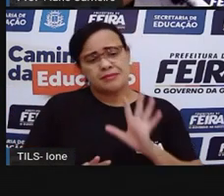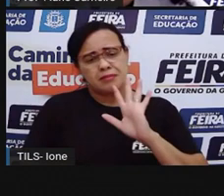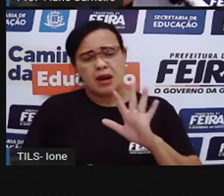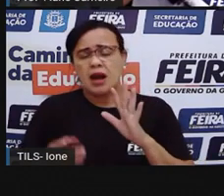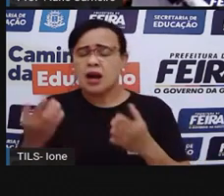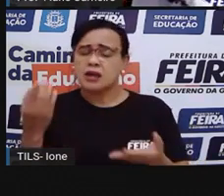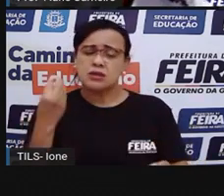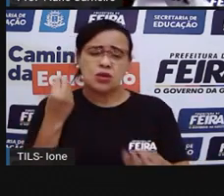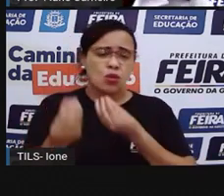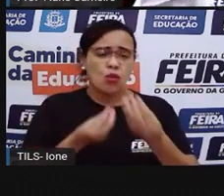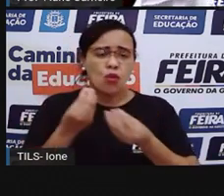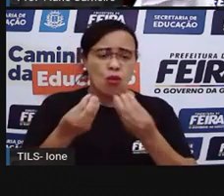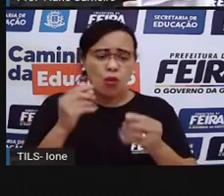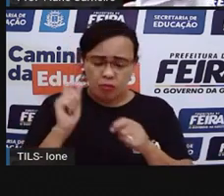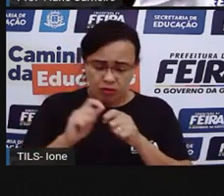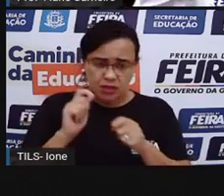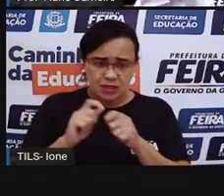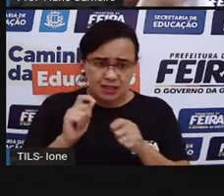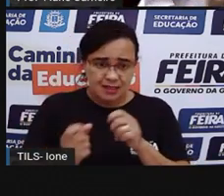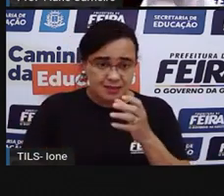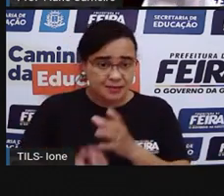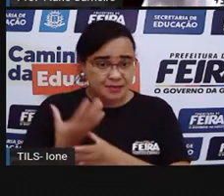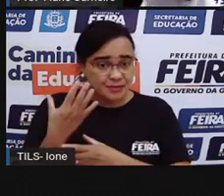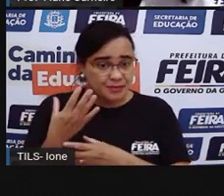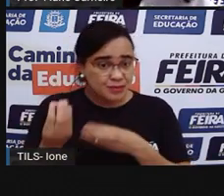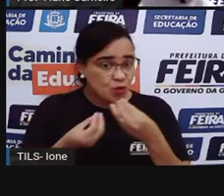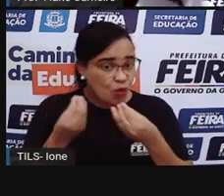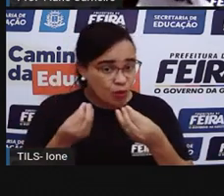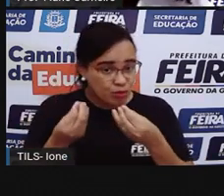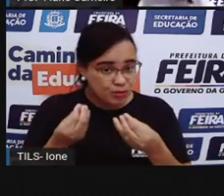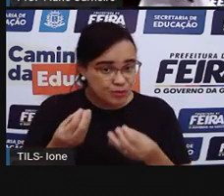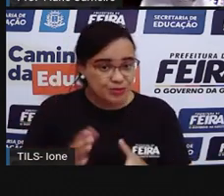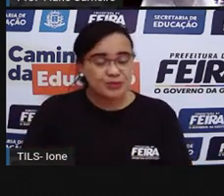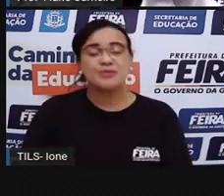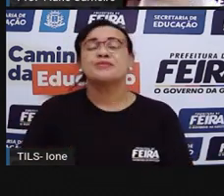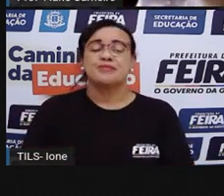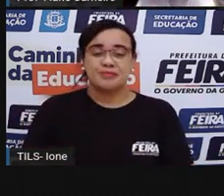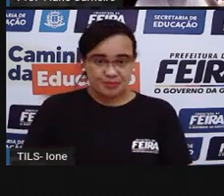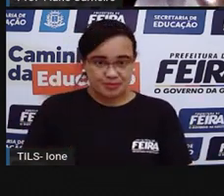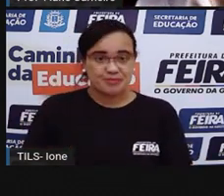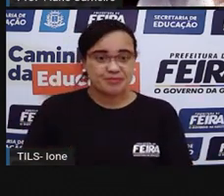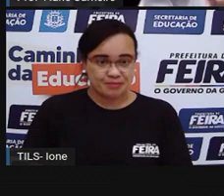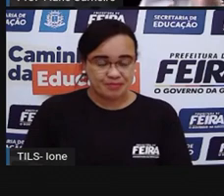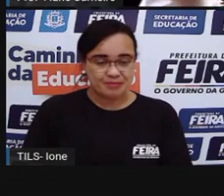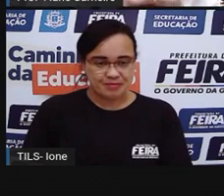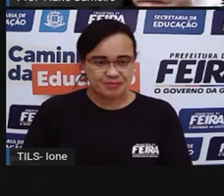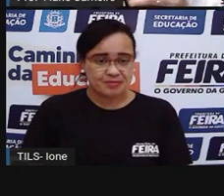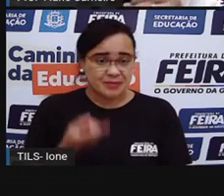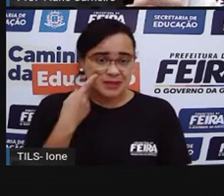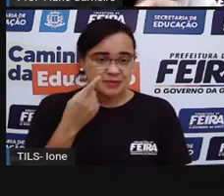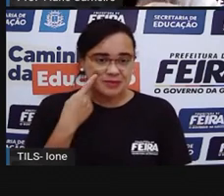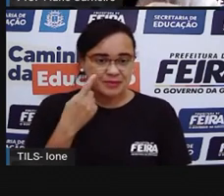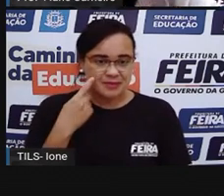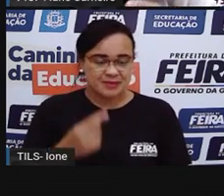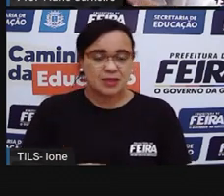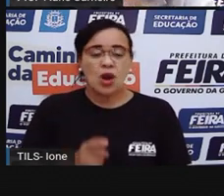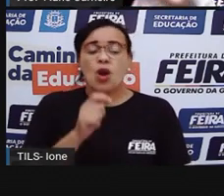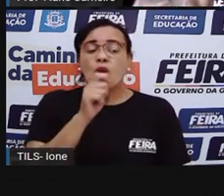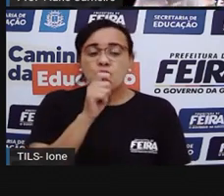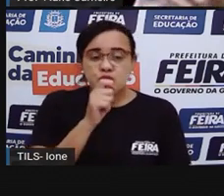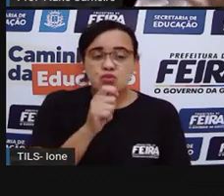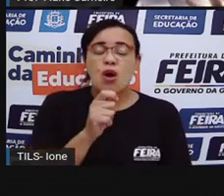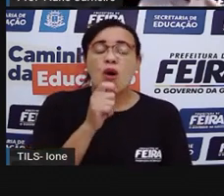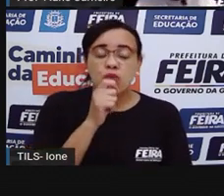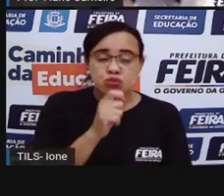construir a nossa bolinha de sabão, né? A gente fala bolinha de sabão, é o que sai do